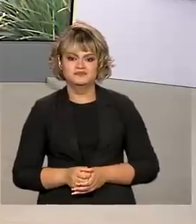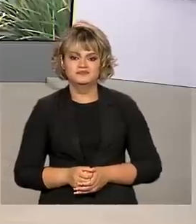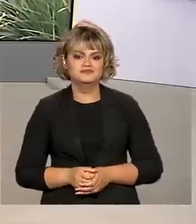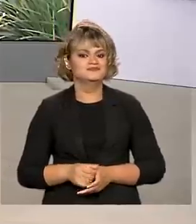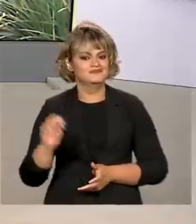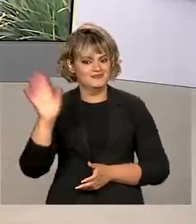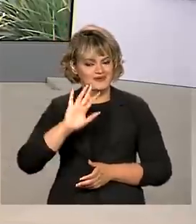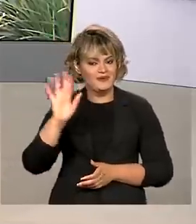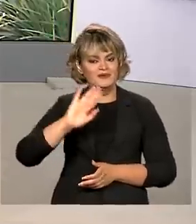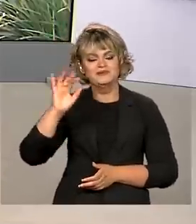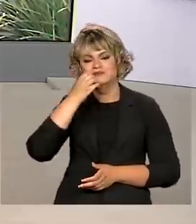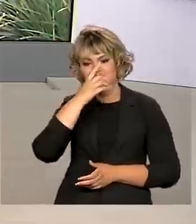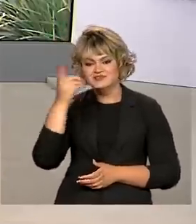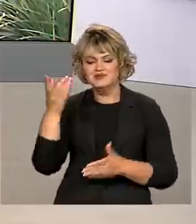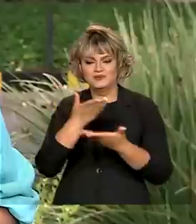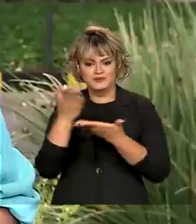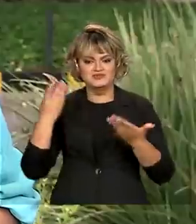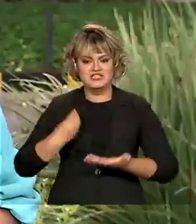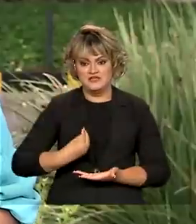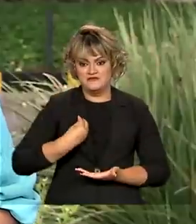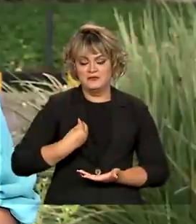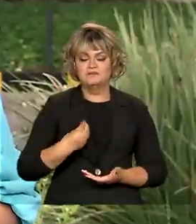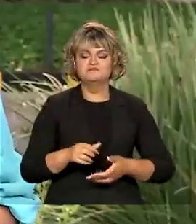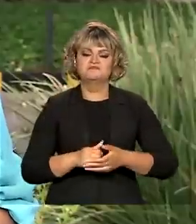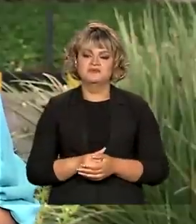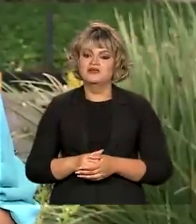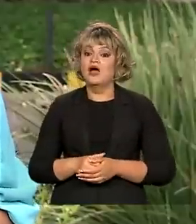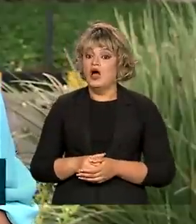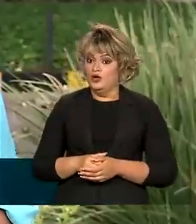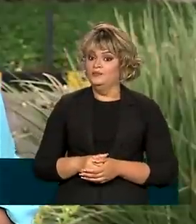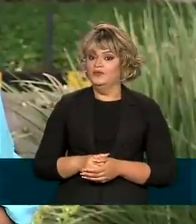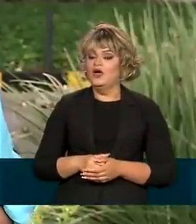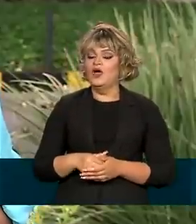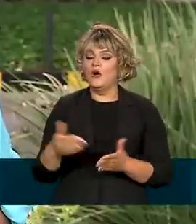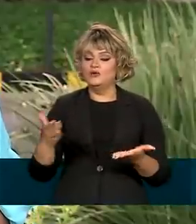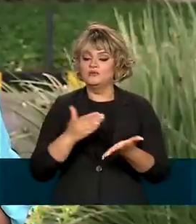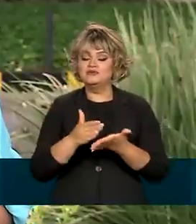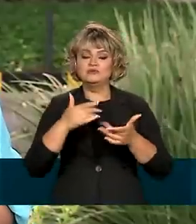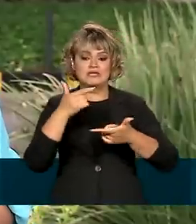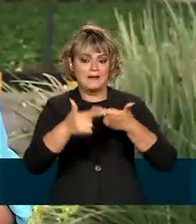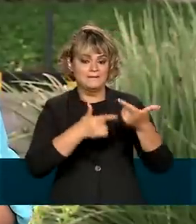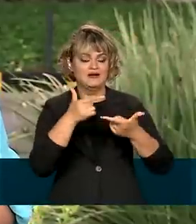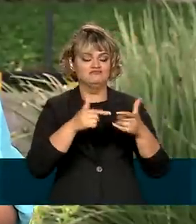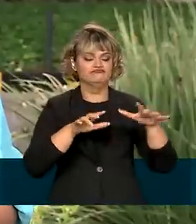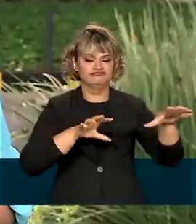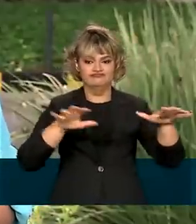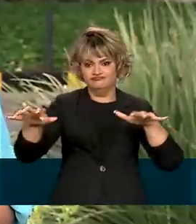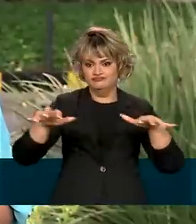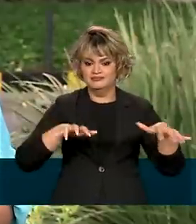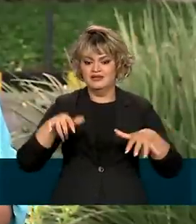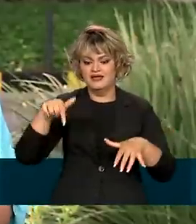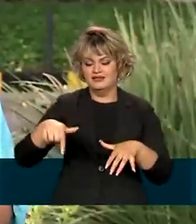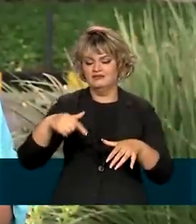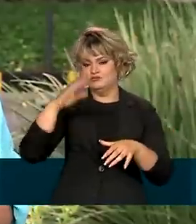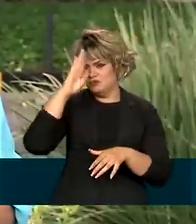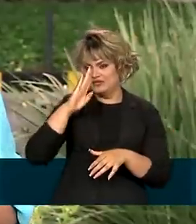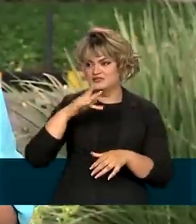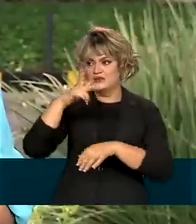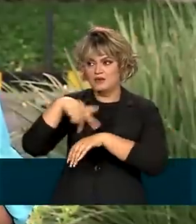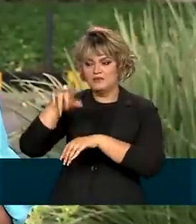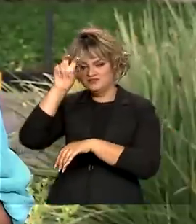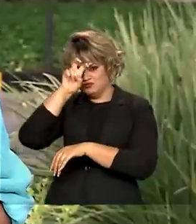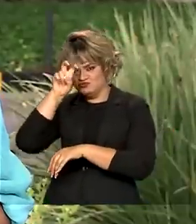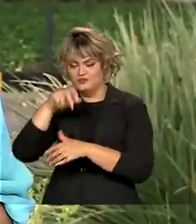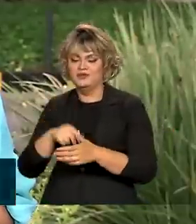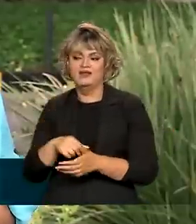Oi, Renata, bom dia para você, bom dia a todos que nos acompanham. Pois é, hoje os trabalhos ocorrem de forma paralela, aqui no Brasil e também no Egito.